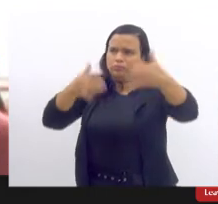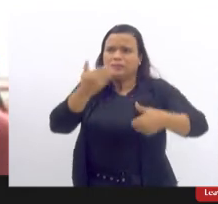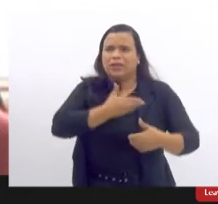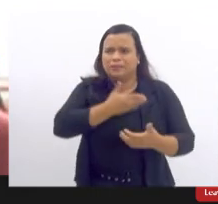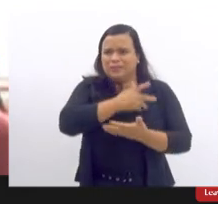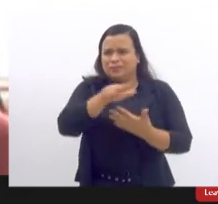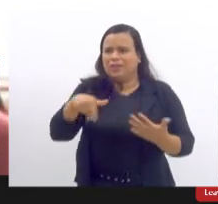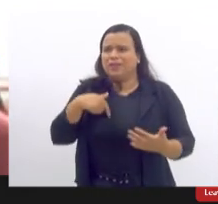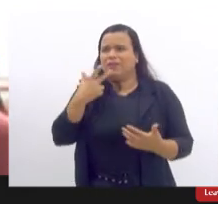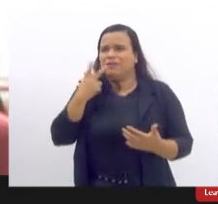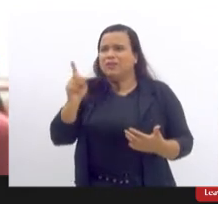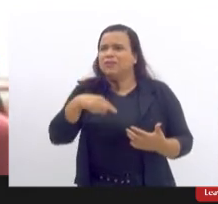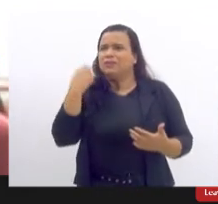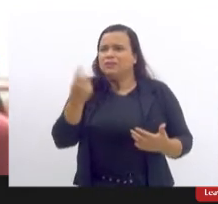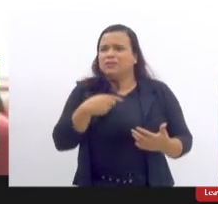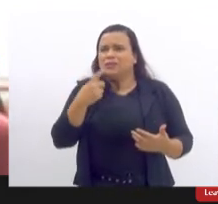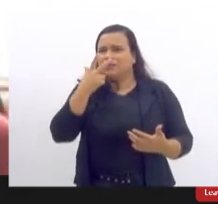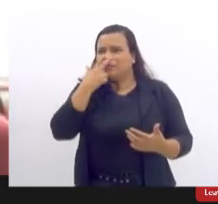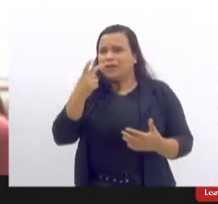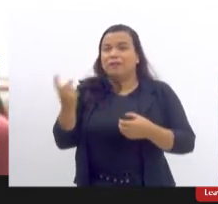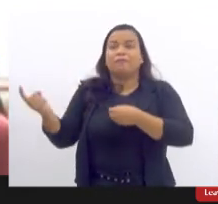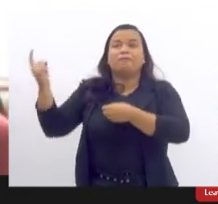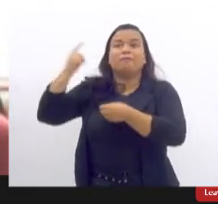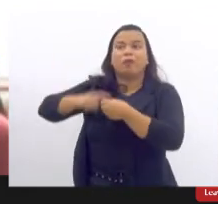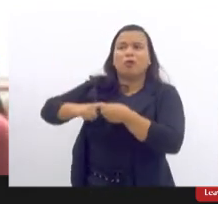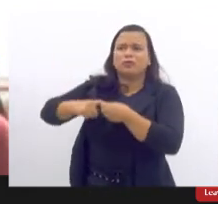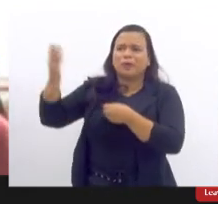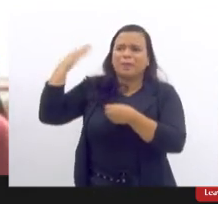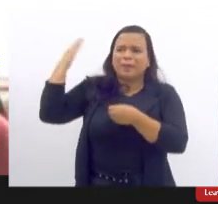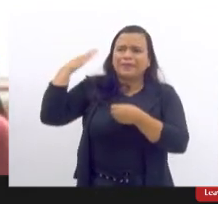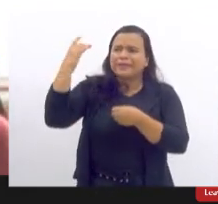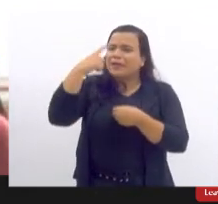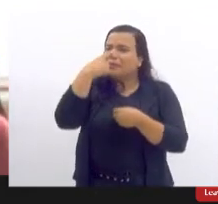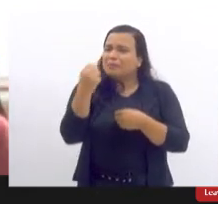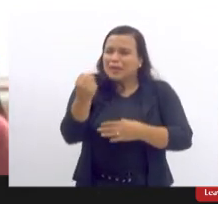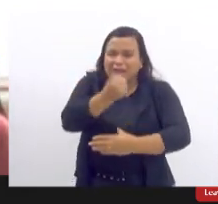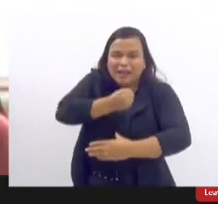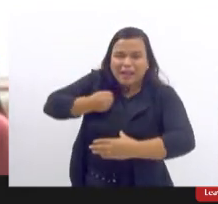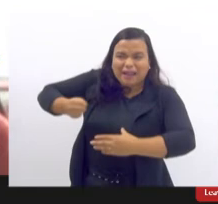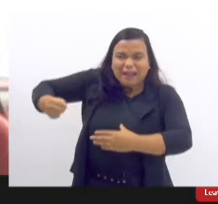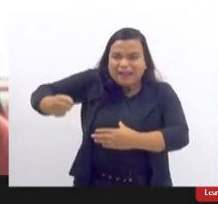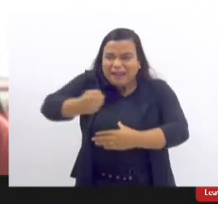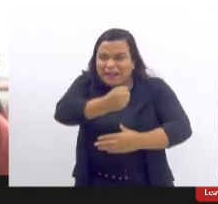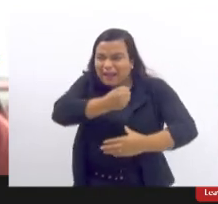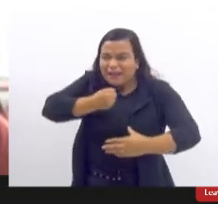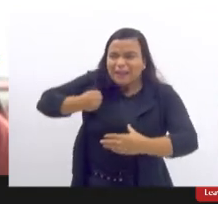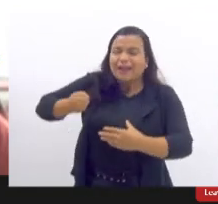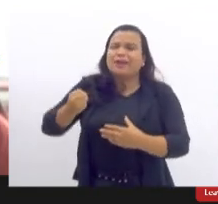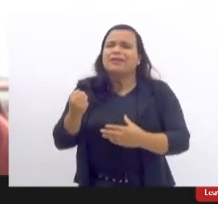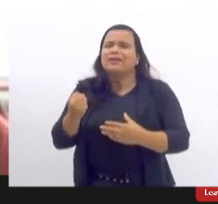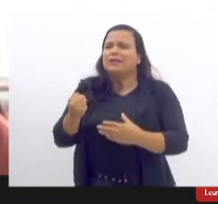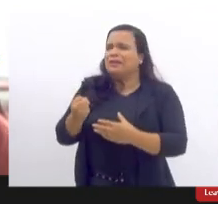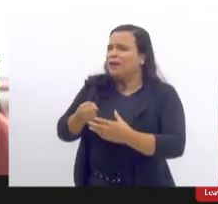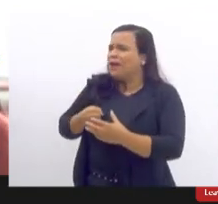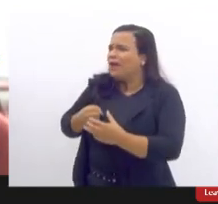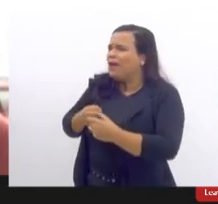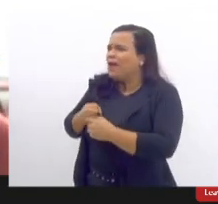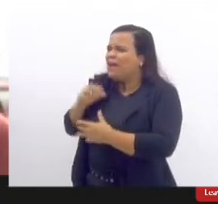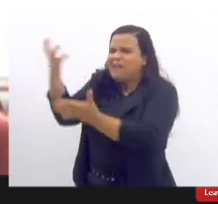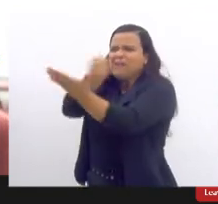falando a gente voltou a caça às bruxas nós somos as causadoras de tudo as culpadas por tudo